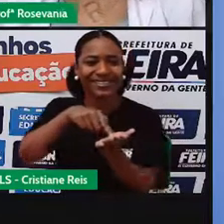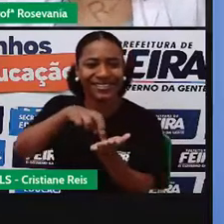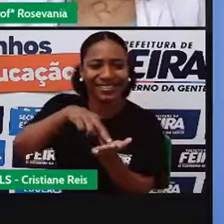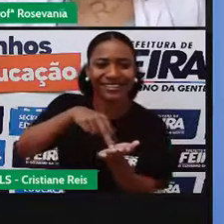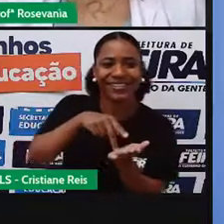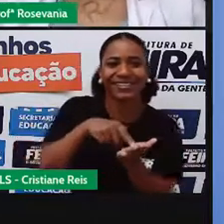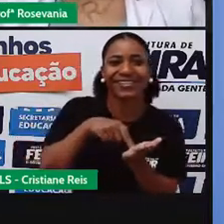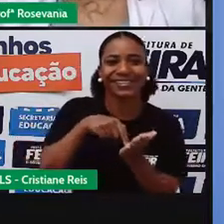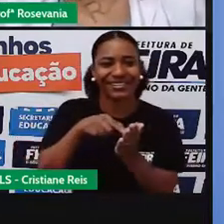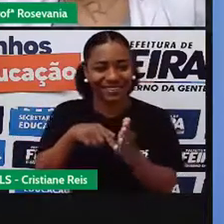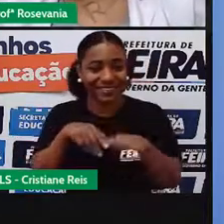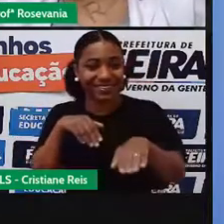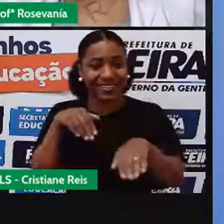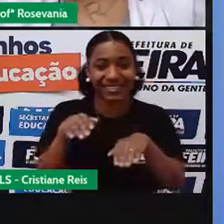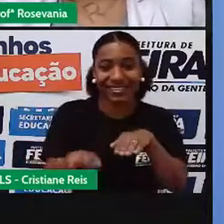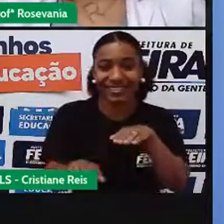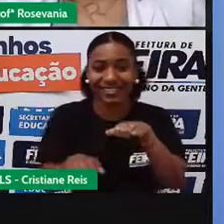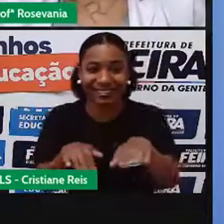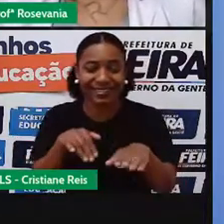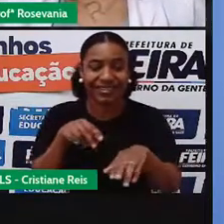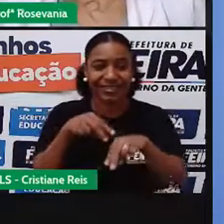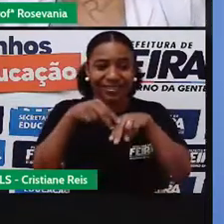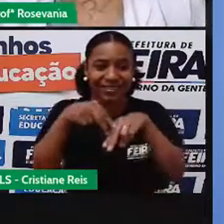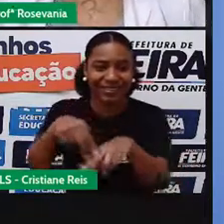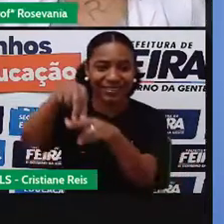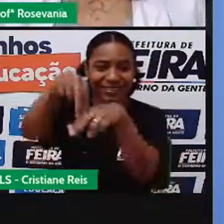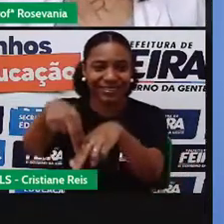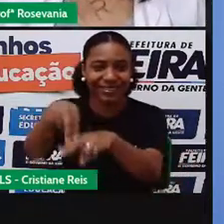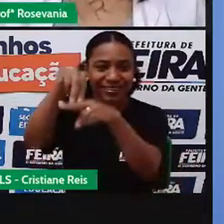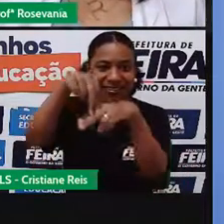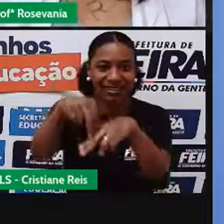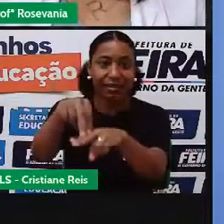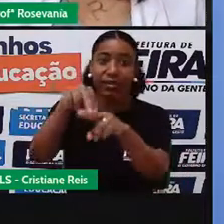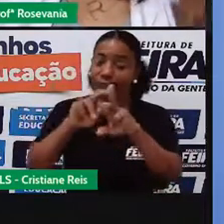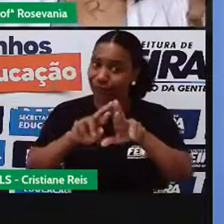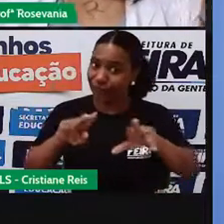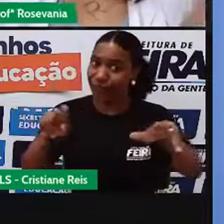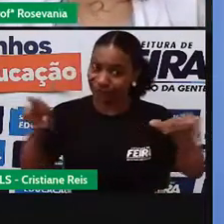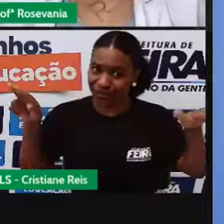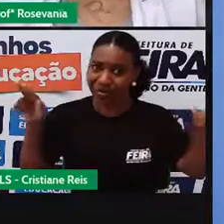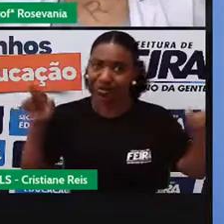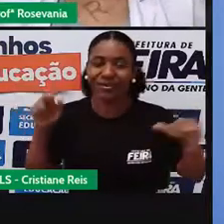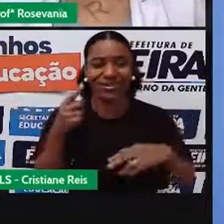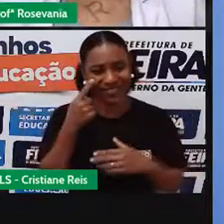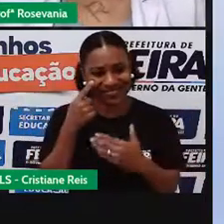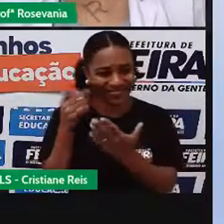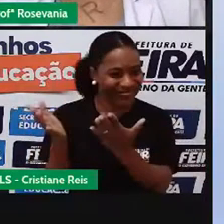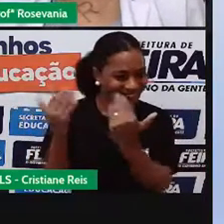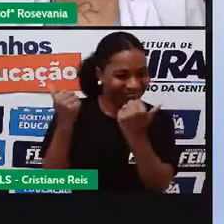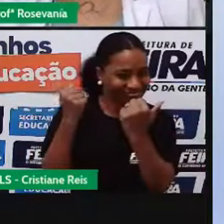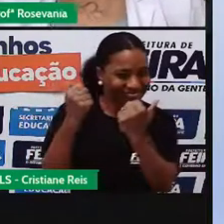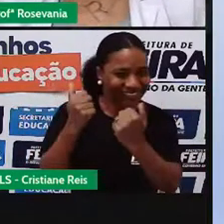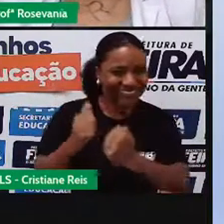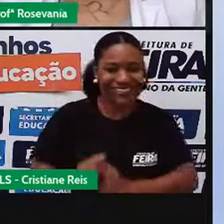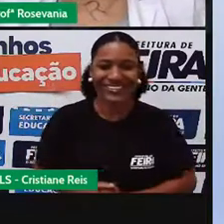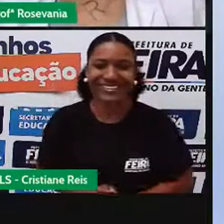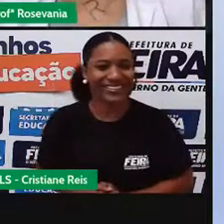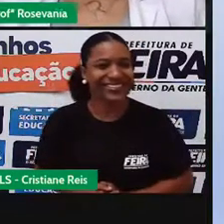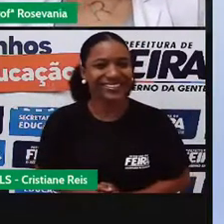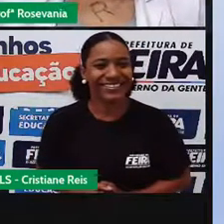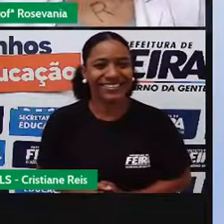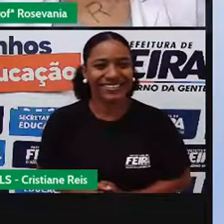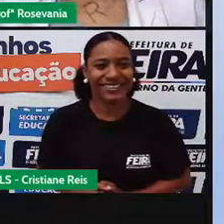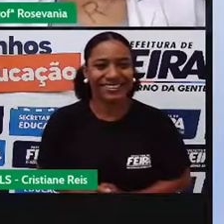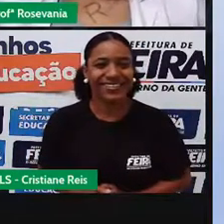de skate, e outras alternativas lá, né, é o que a gente vai falar hoje. E vamos lá? Bom,